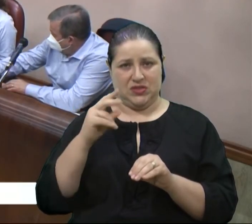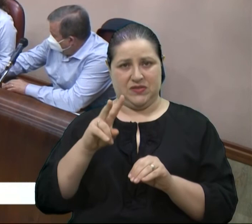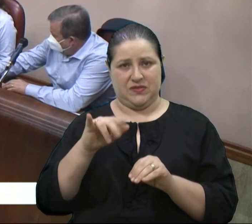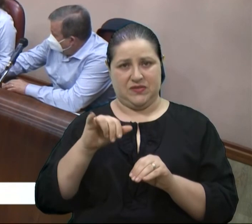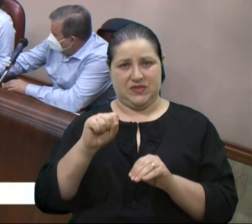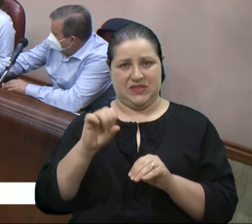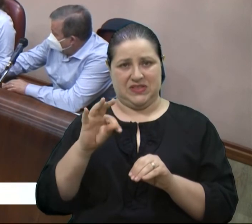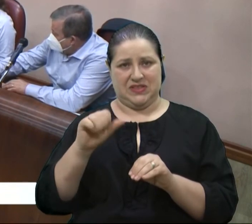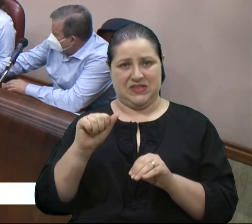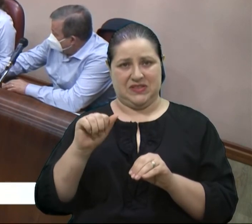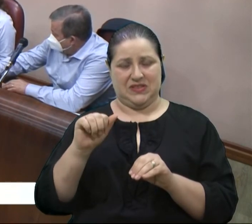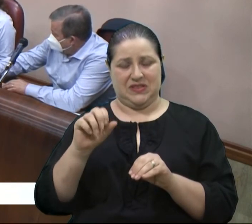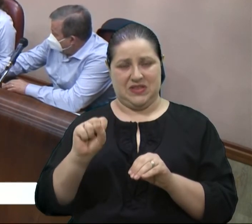aprovado por unanimidade.